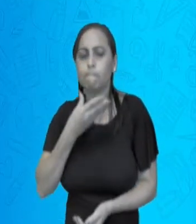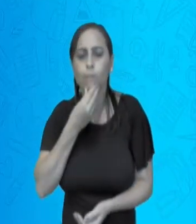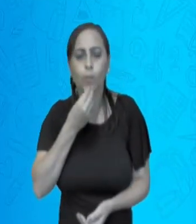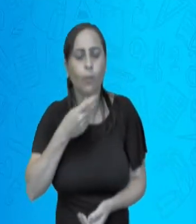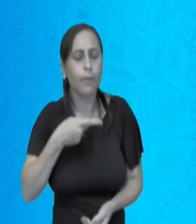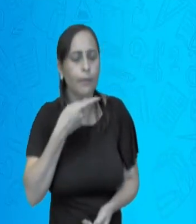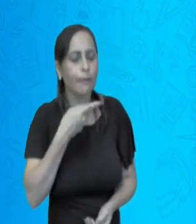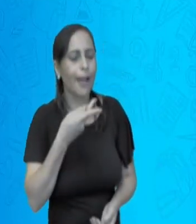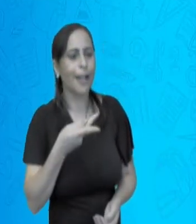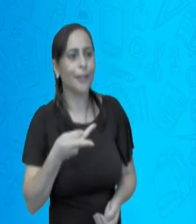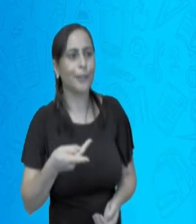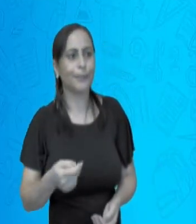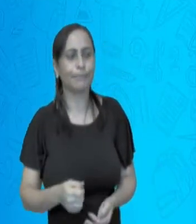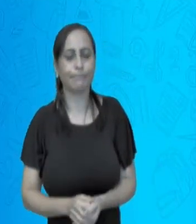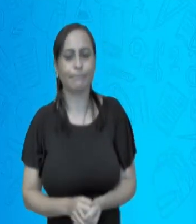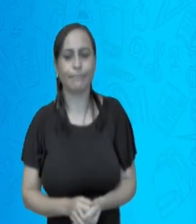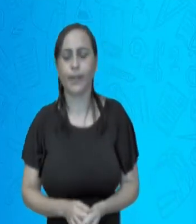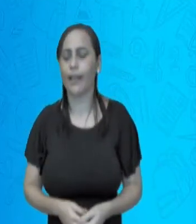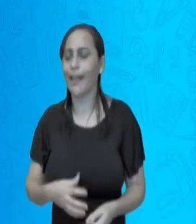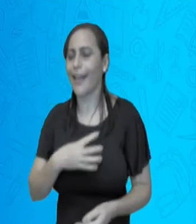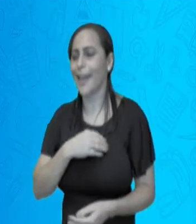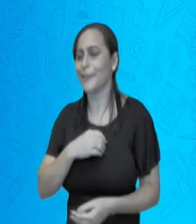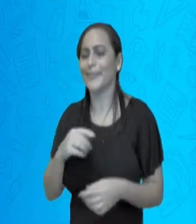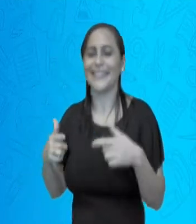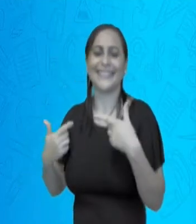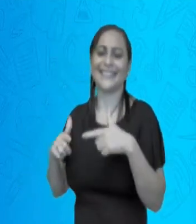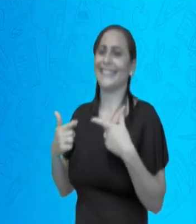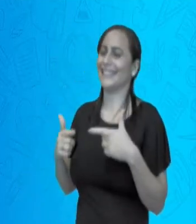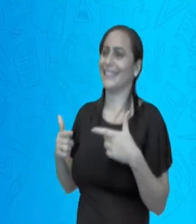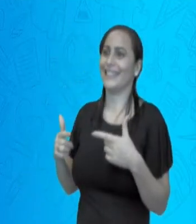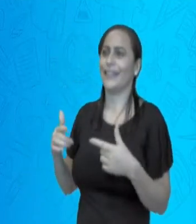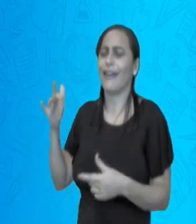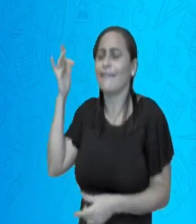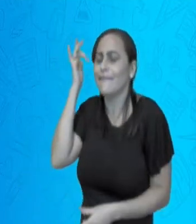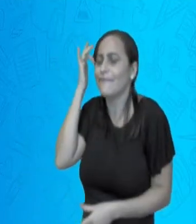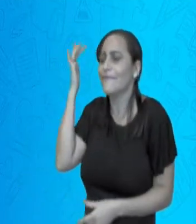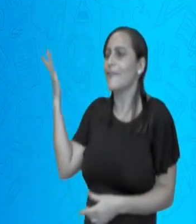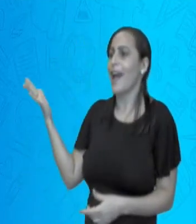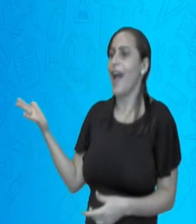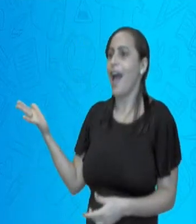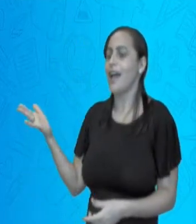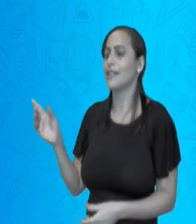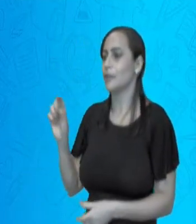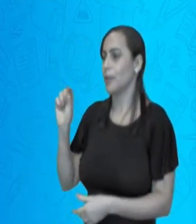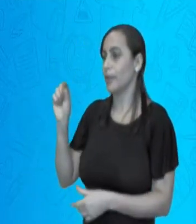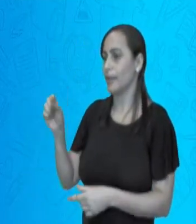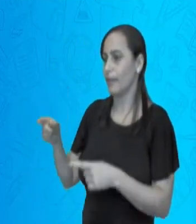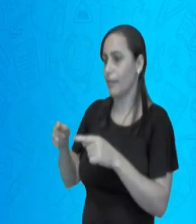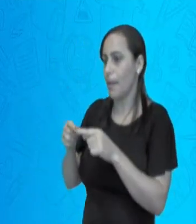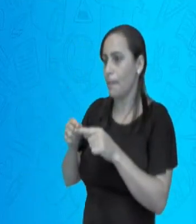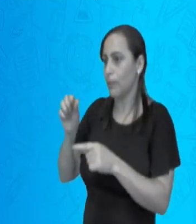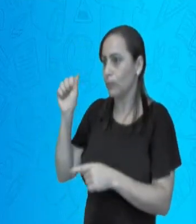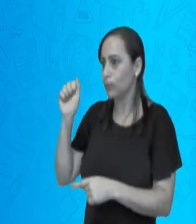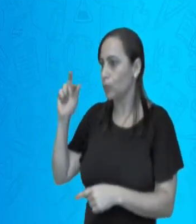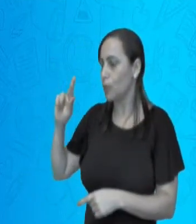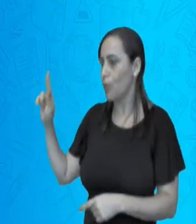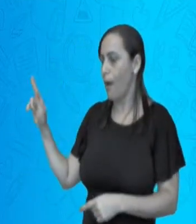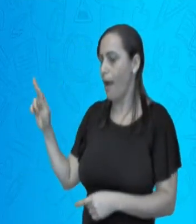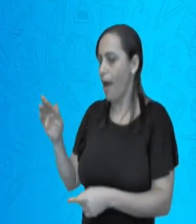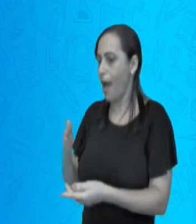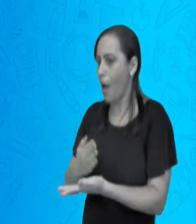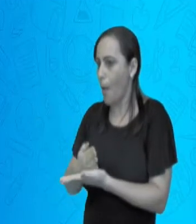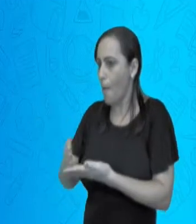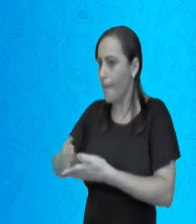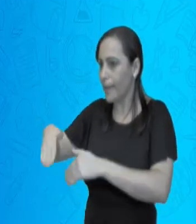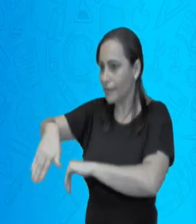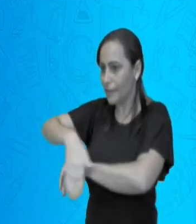Aí ela deu aquela gargalhada, ah, mas isso é muito fácil. O que está na ponta do ar, começa na rua,